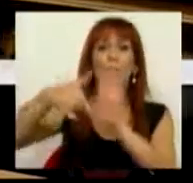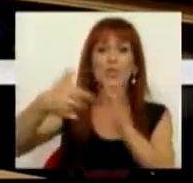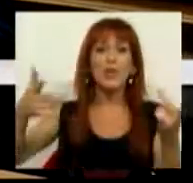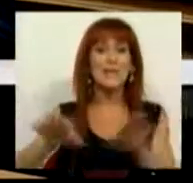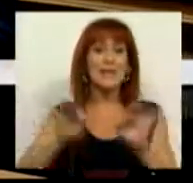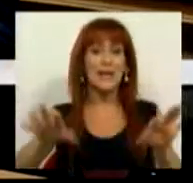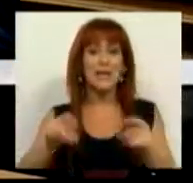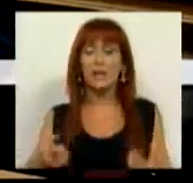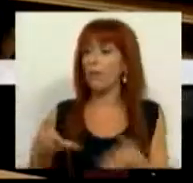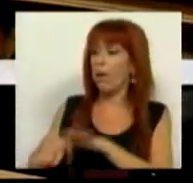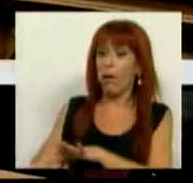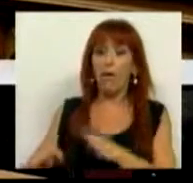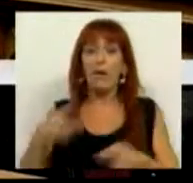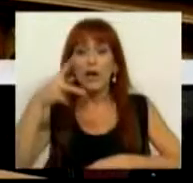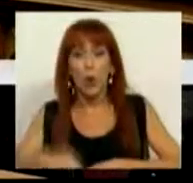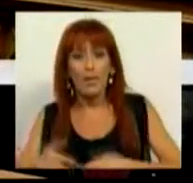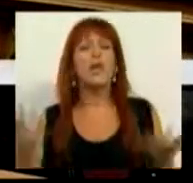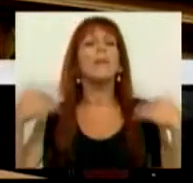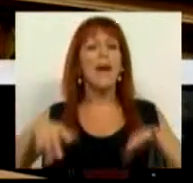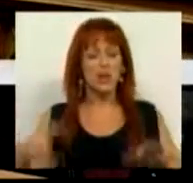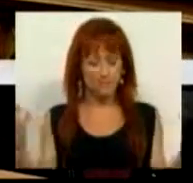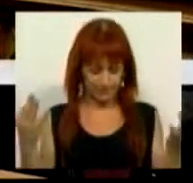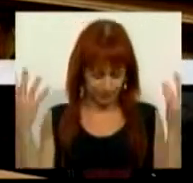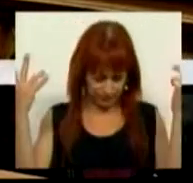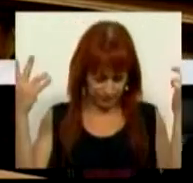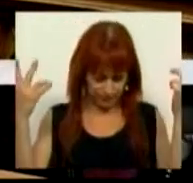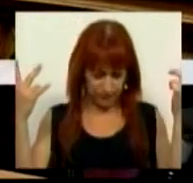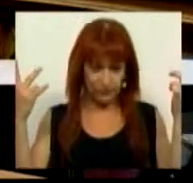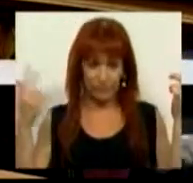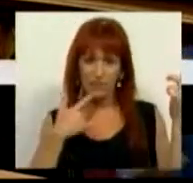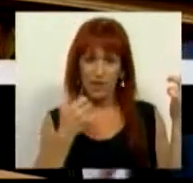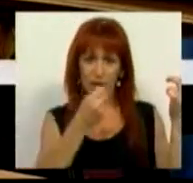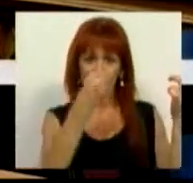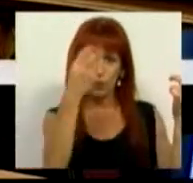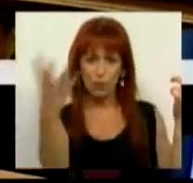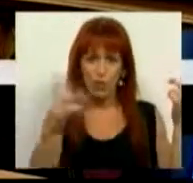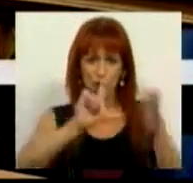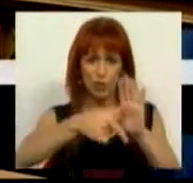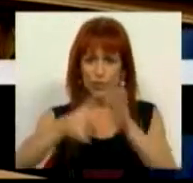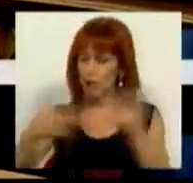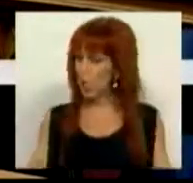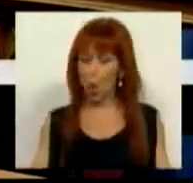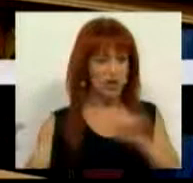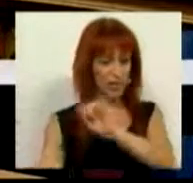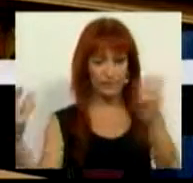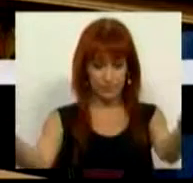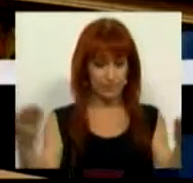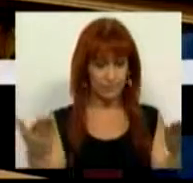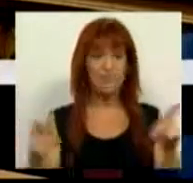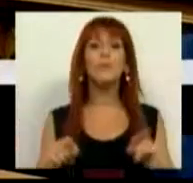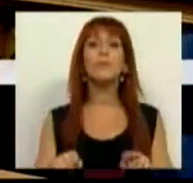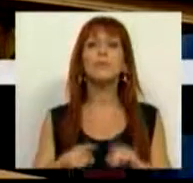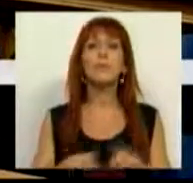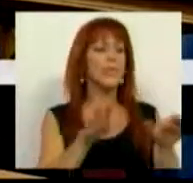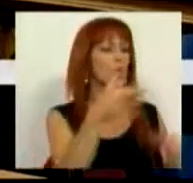que ficou interrompido. Embora reconhecendo que muitos dos projetos hoje aqui apresentados, o